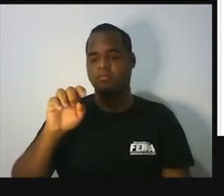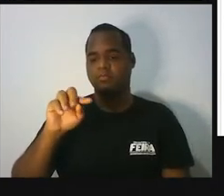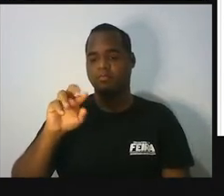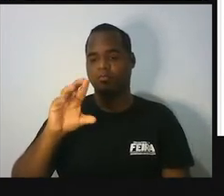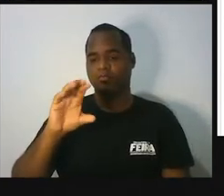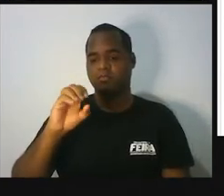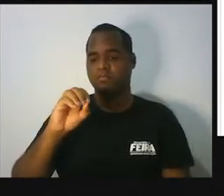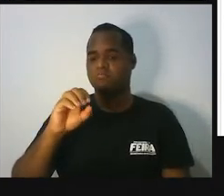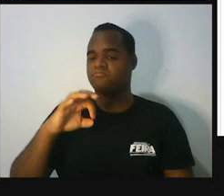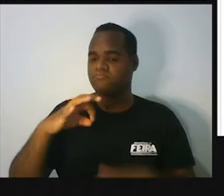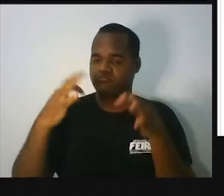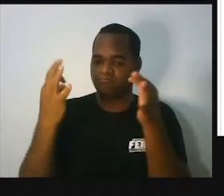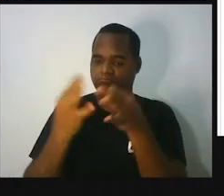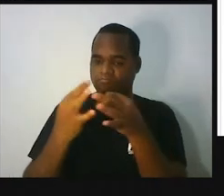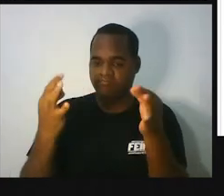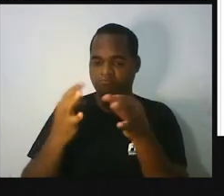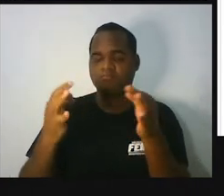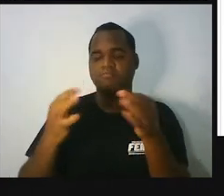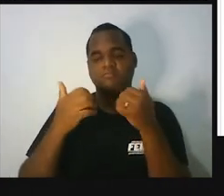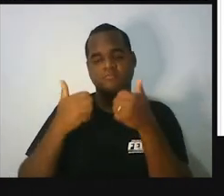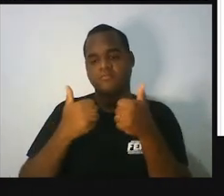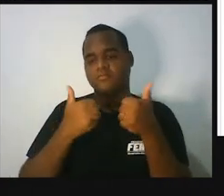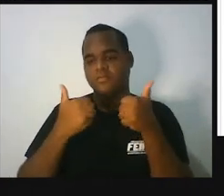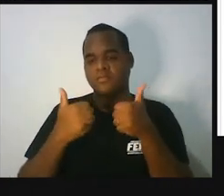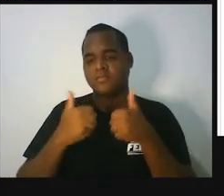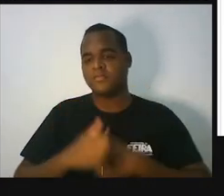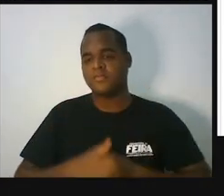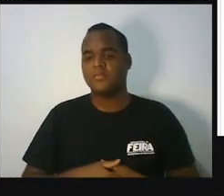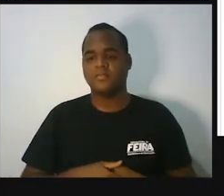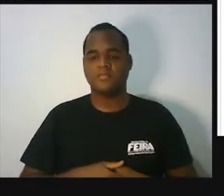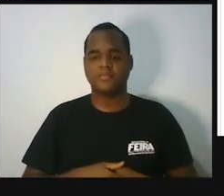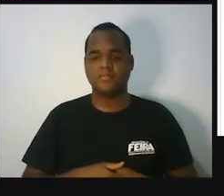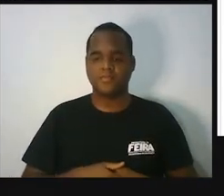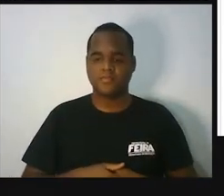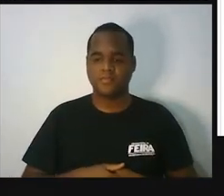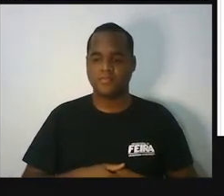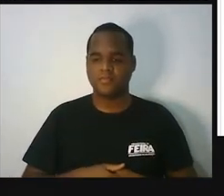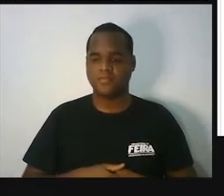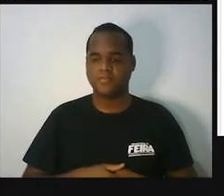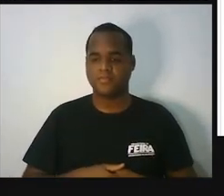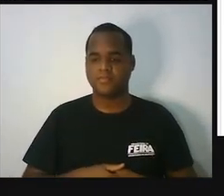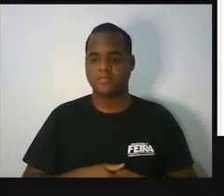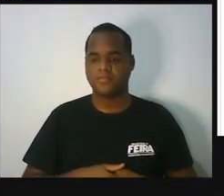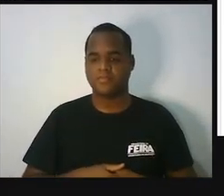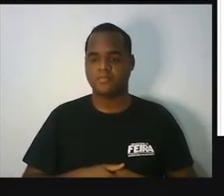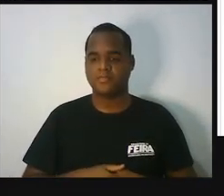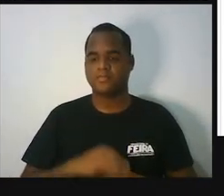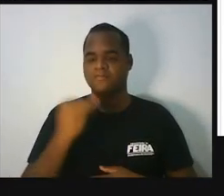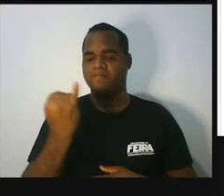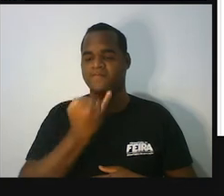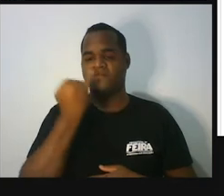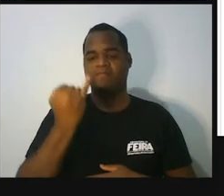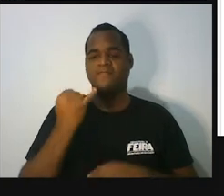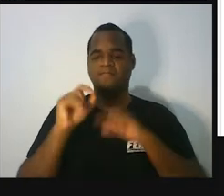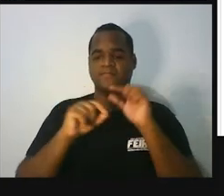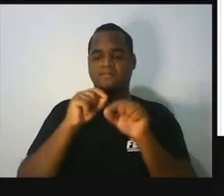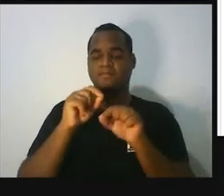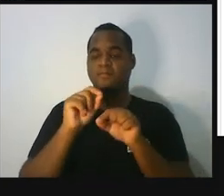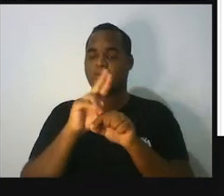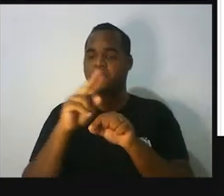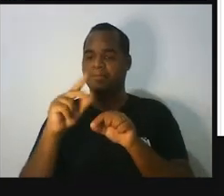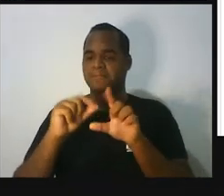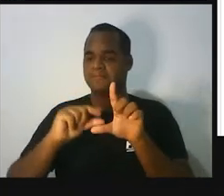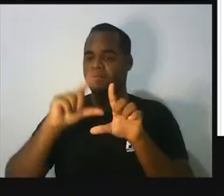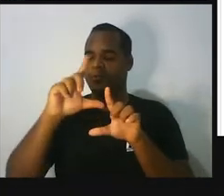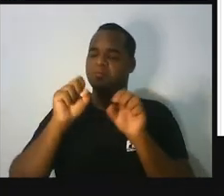Perfeito, perfeito, perfeito, né? E essa palavrinha equilátero é interessante. Eu vou até deixar esses nomes maiores.